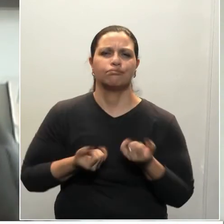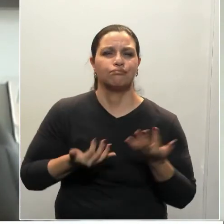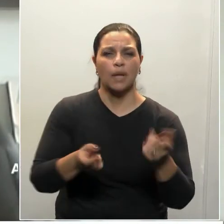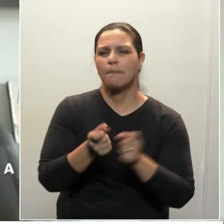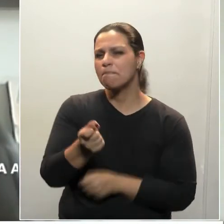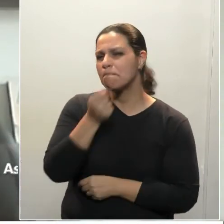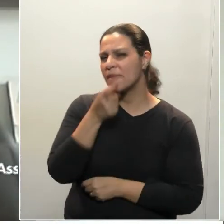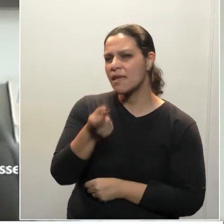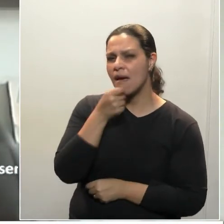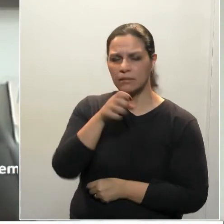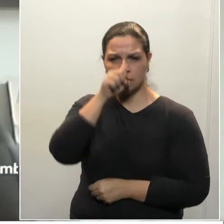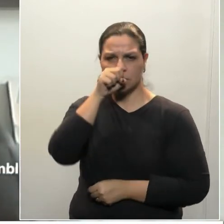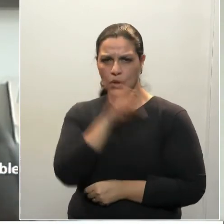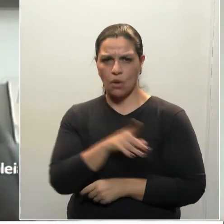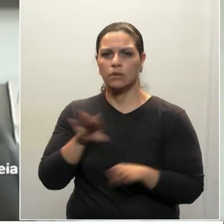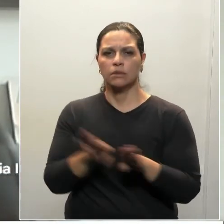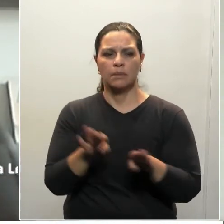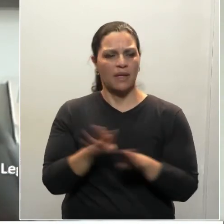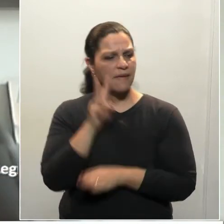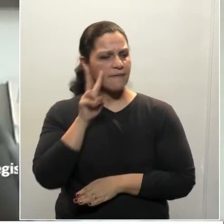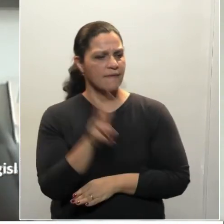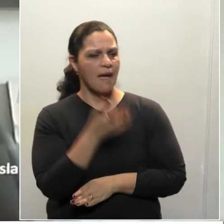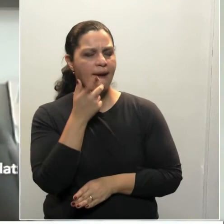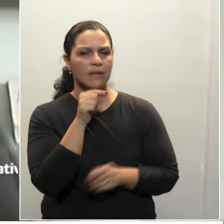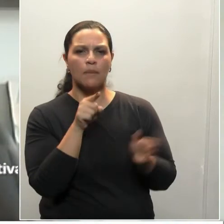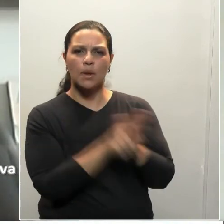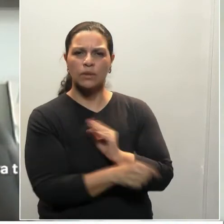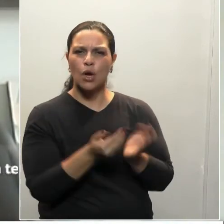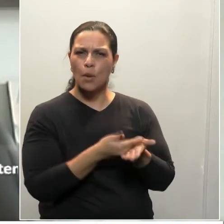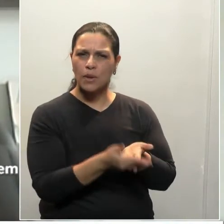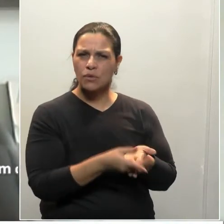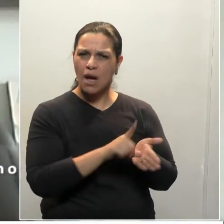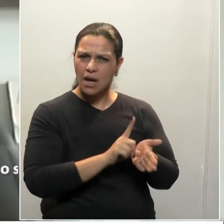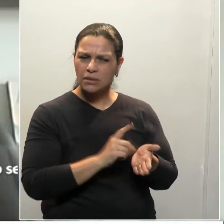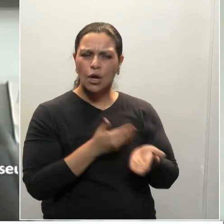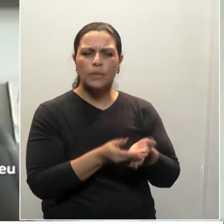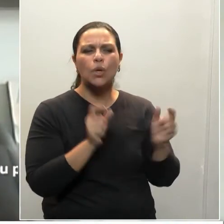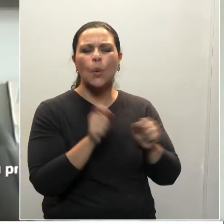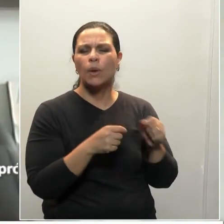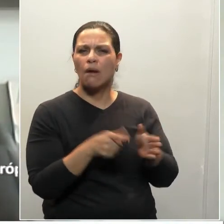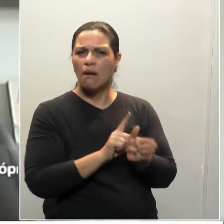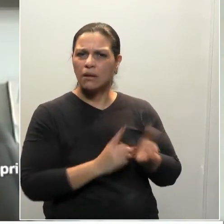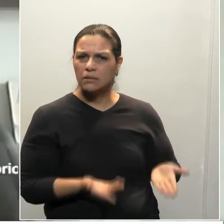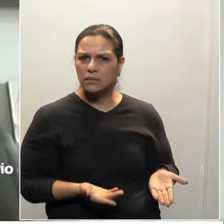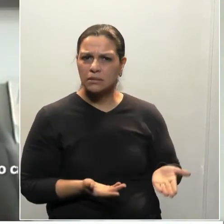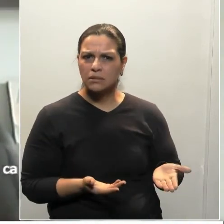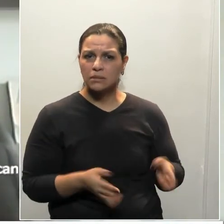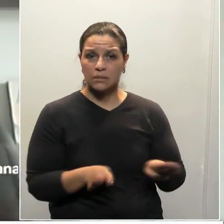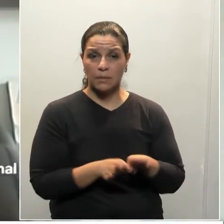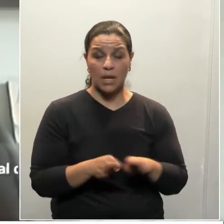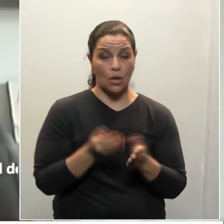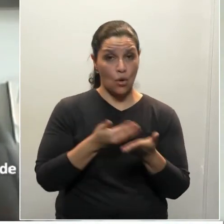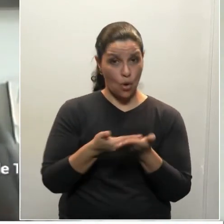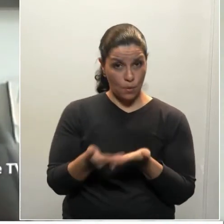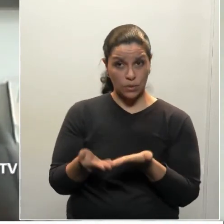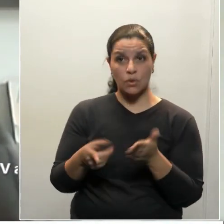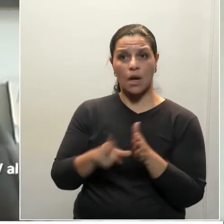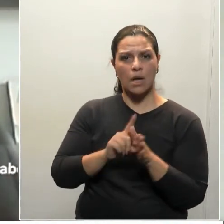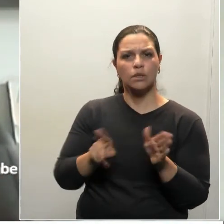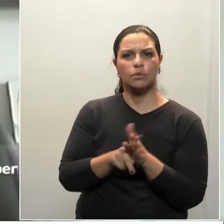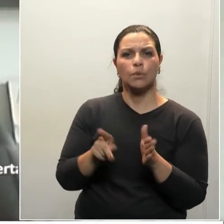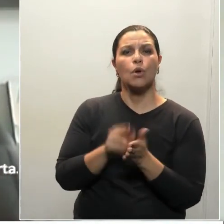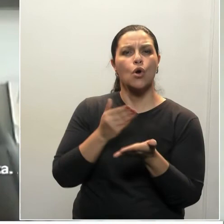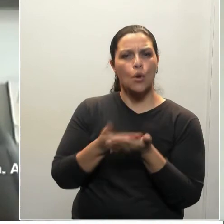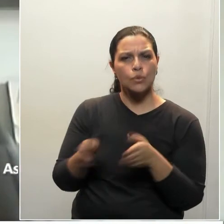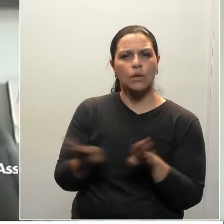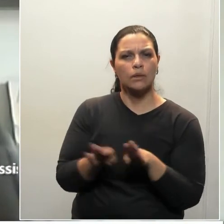estúpidas, o presidente que olha para uma criança e pergunta se ela começou cedo, o que ela começou cedo. Talvez ela tivesse que responder que